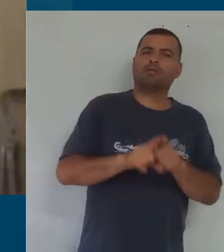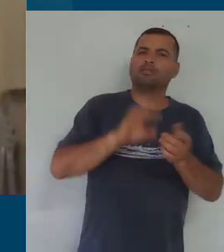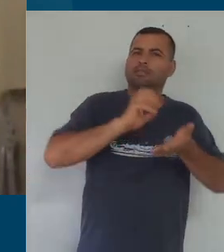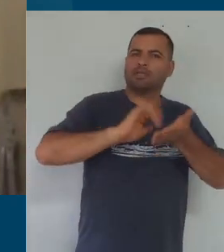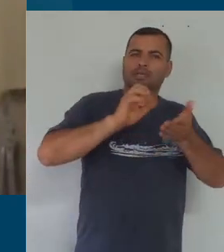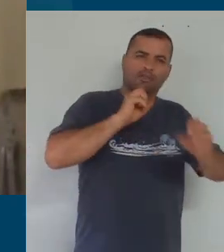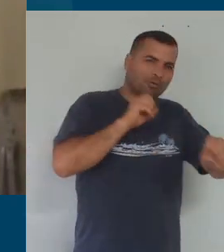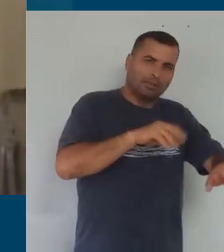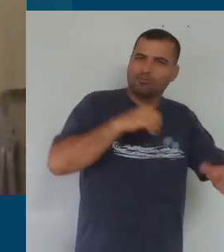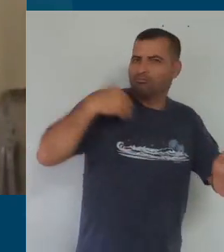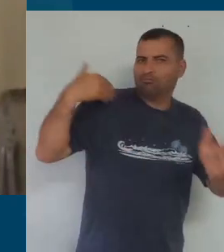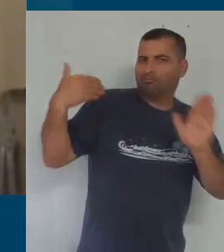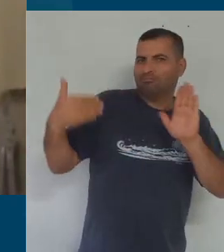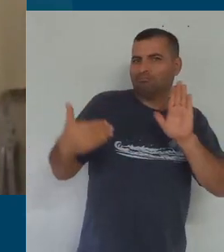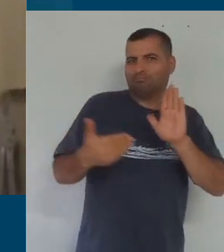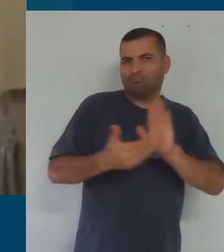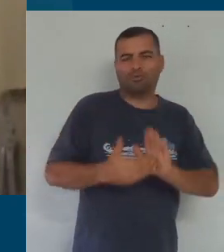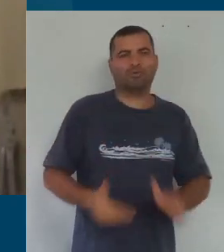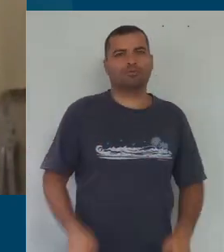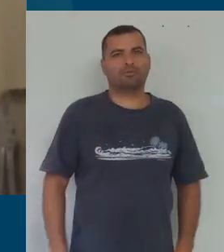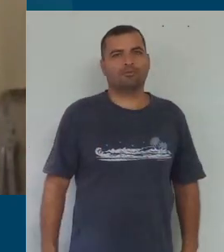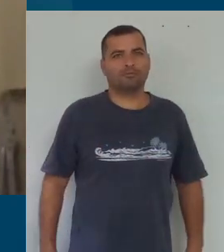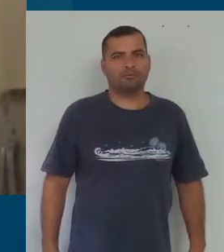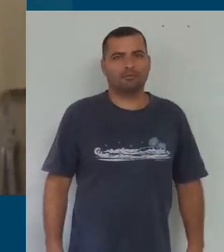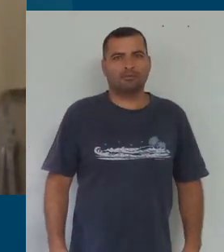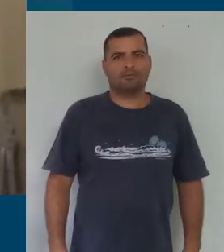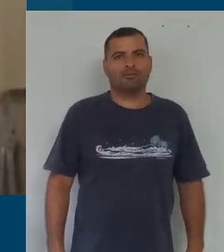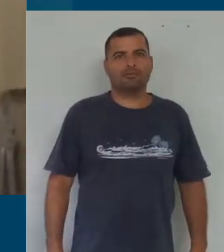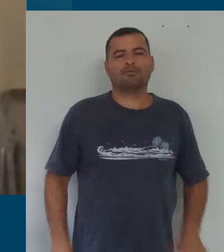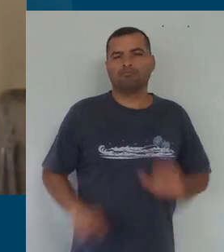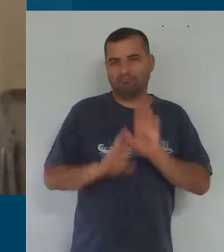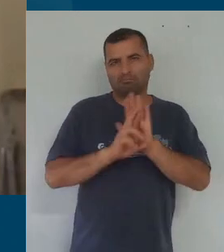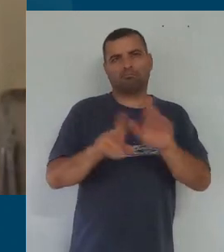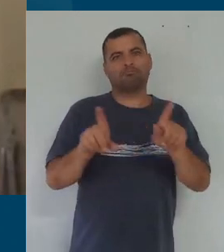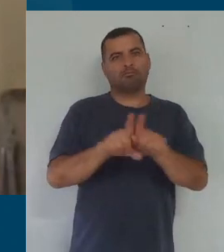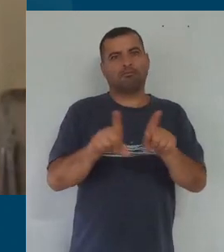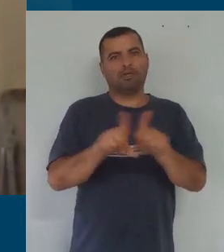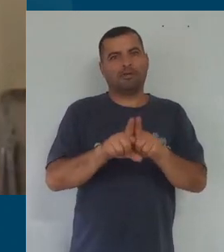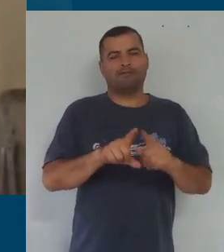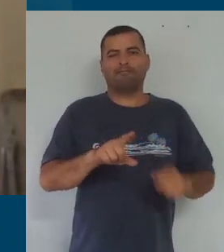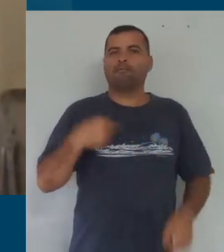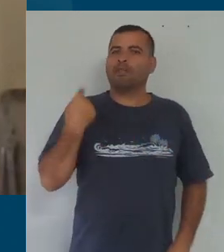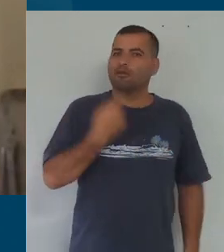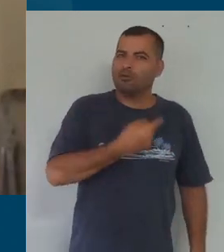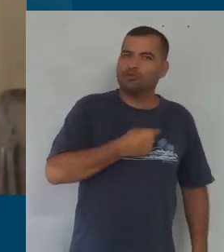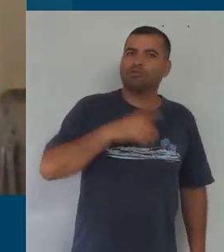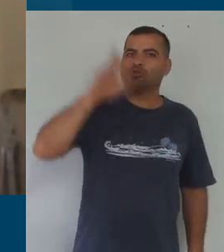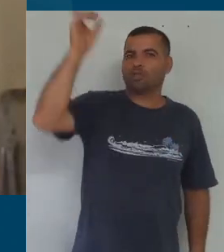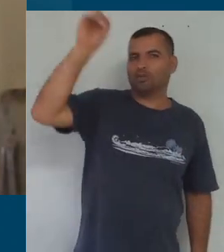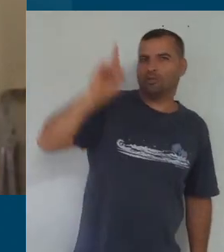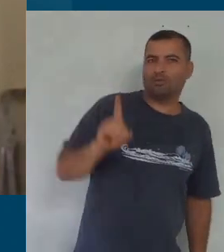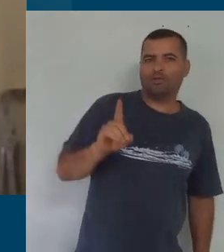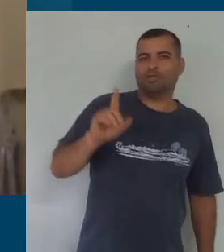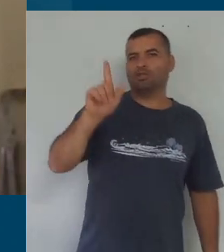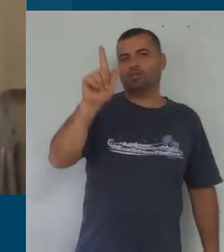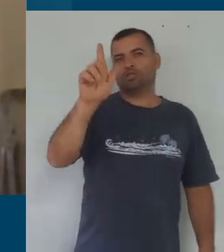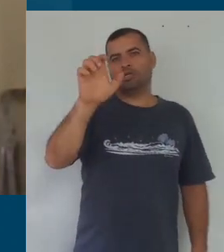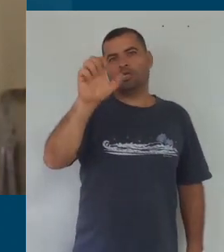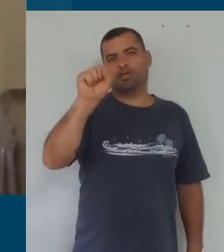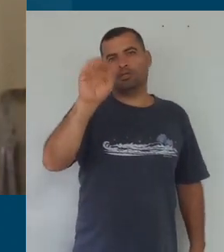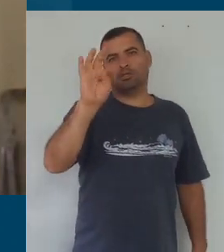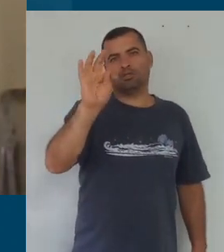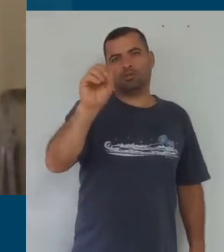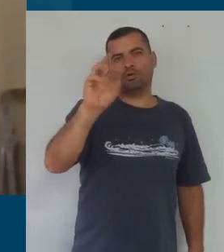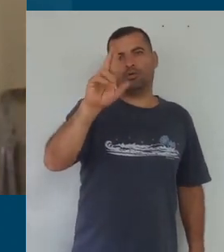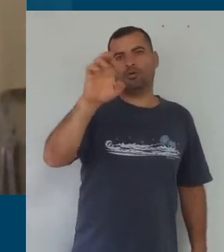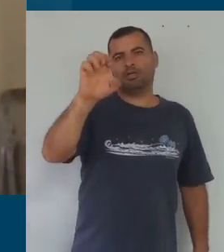todos que a representam, os nossos gestores municipais, peças importantes, sem vocês nós